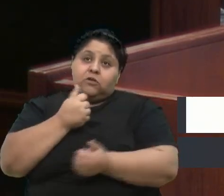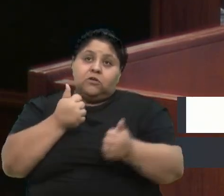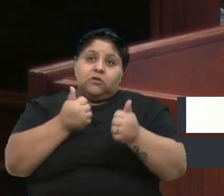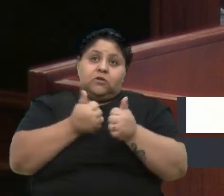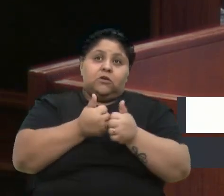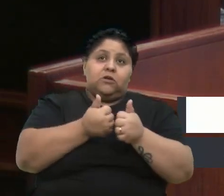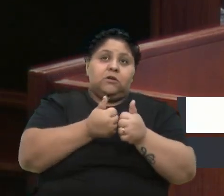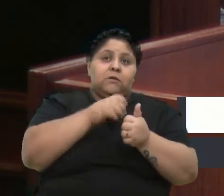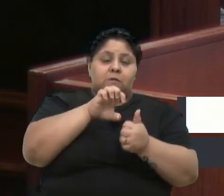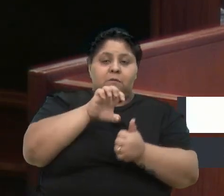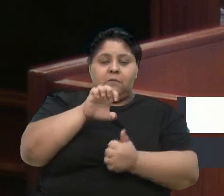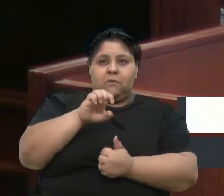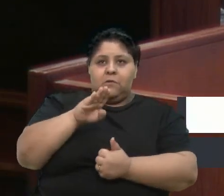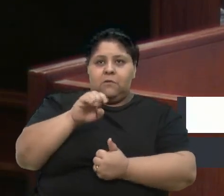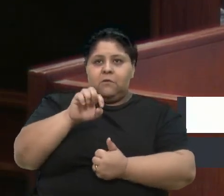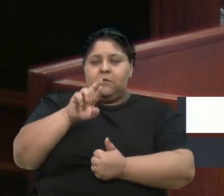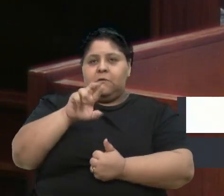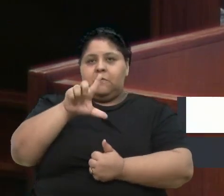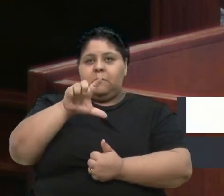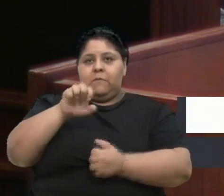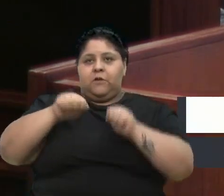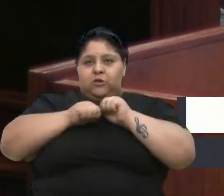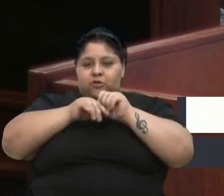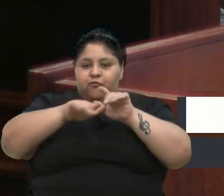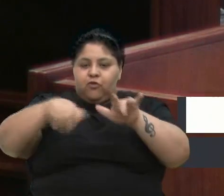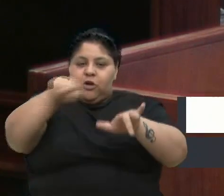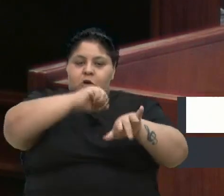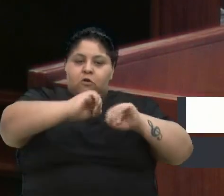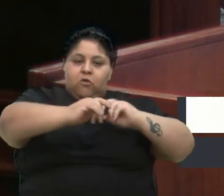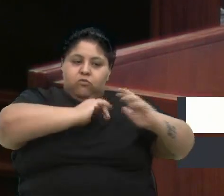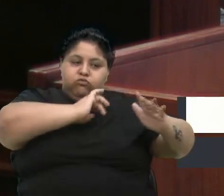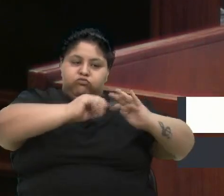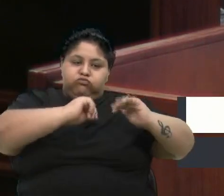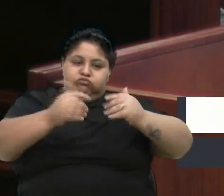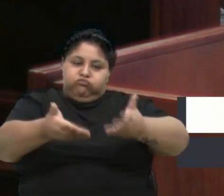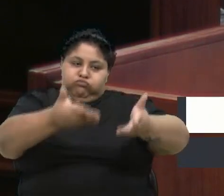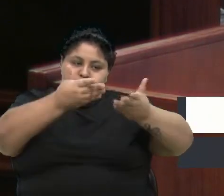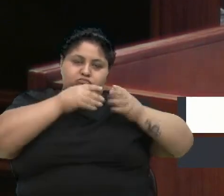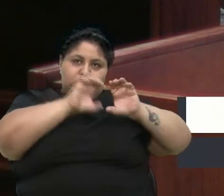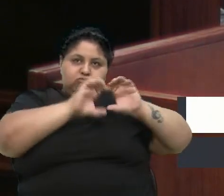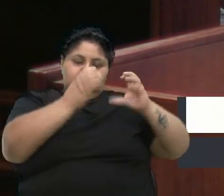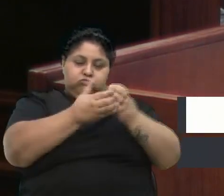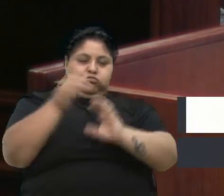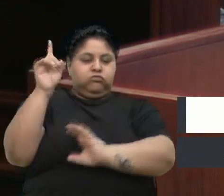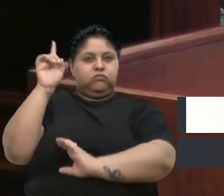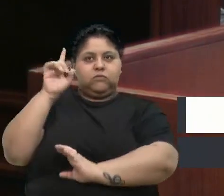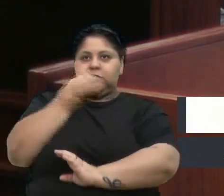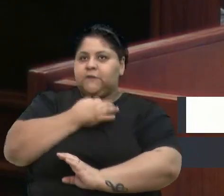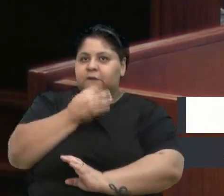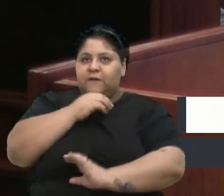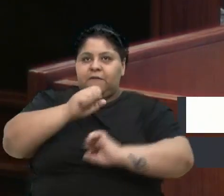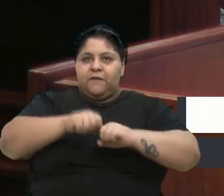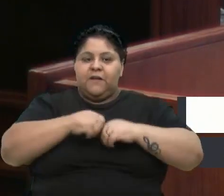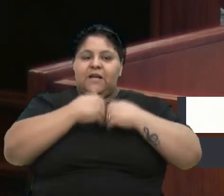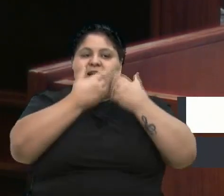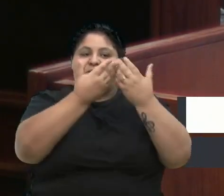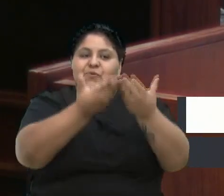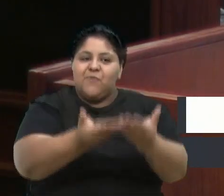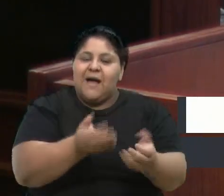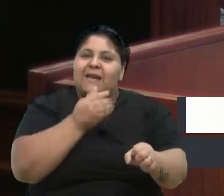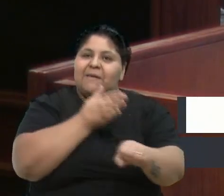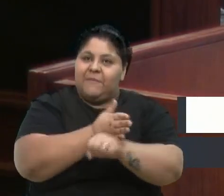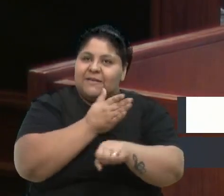Eberle, divulgando o nosso movimento e convidando a comunidade de Caxiense a doar e a participar.